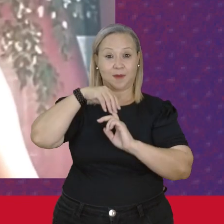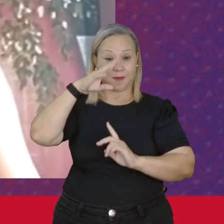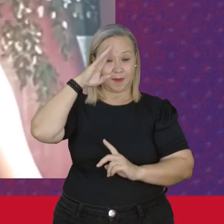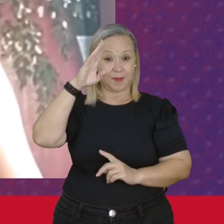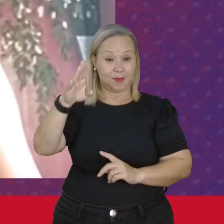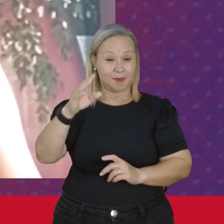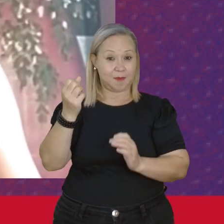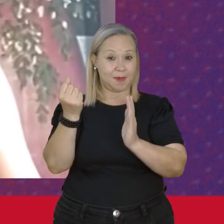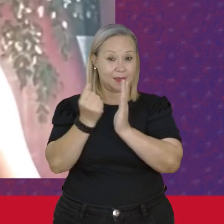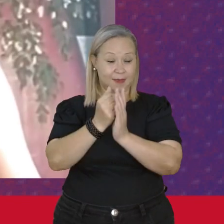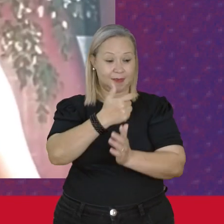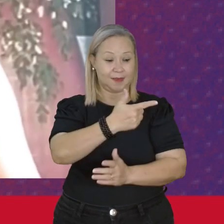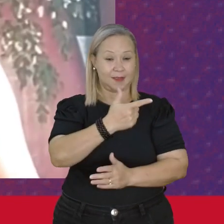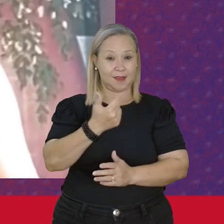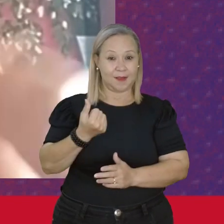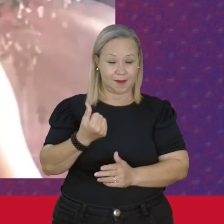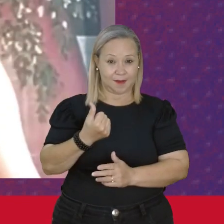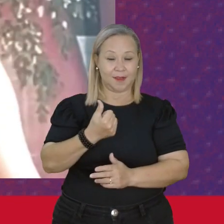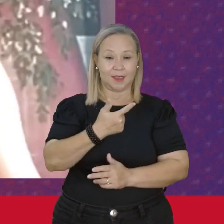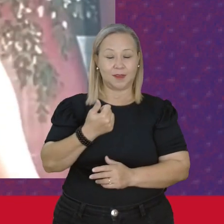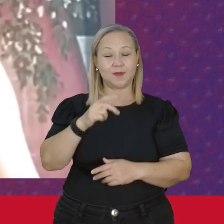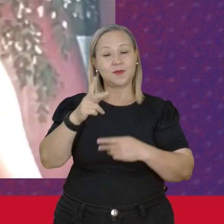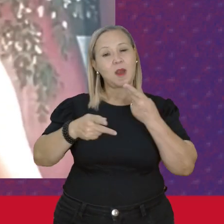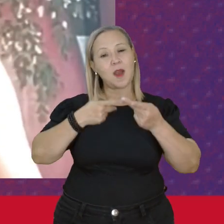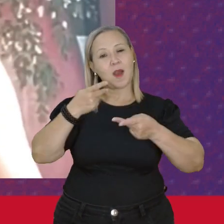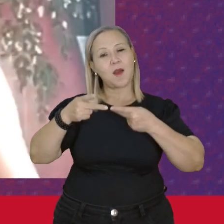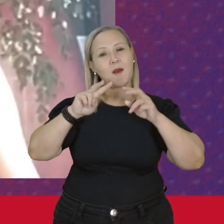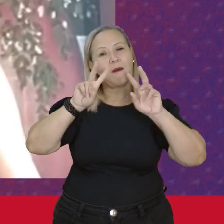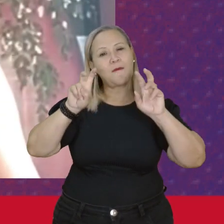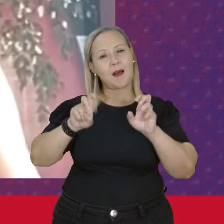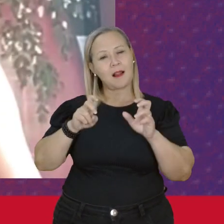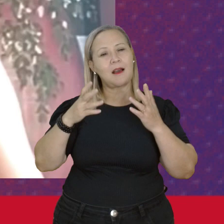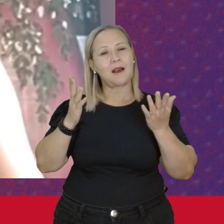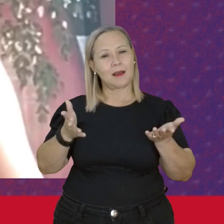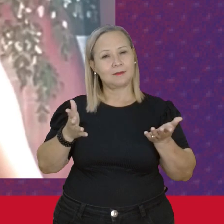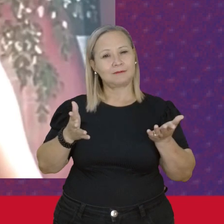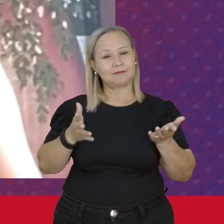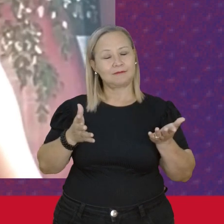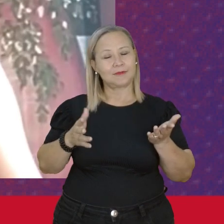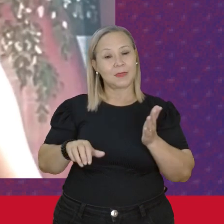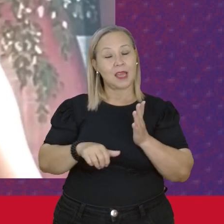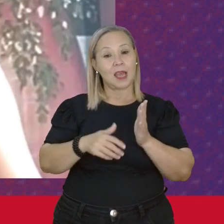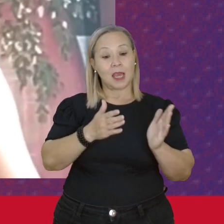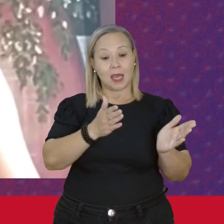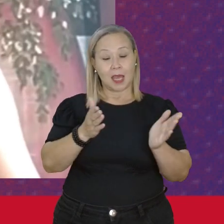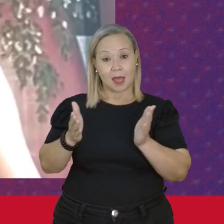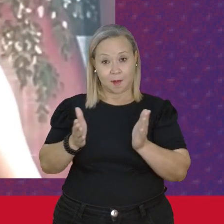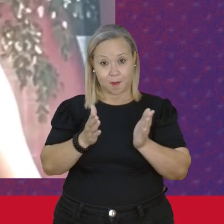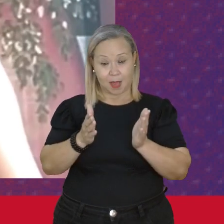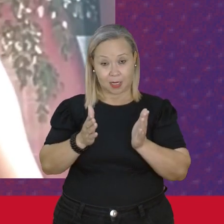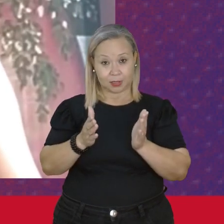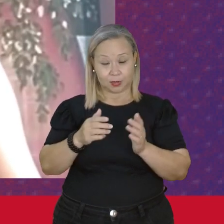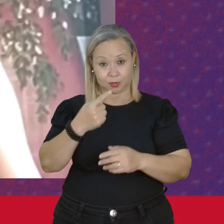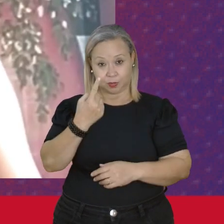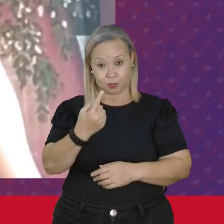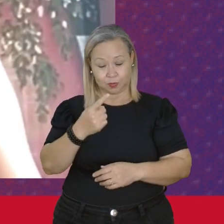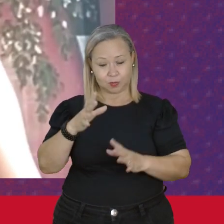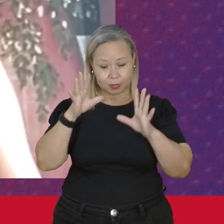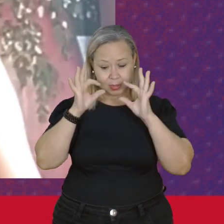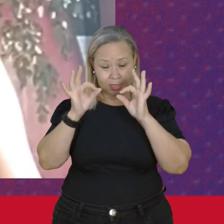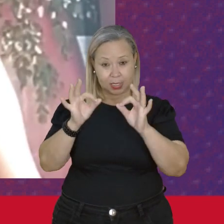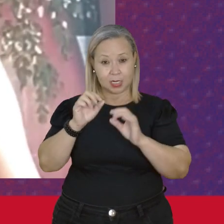XXI E como nós falamos Na parte 1 Seria interessante Que vocês